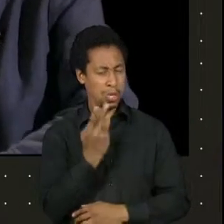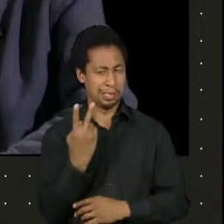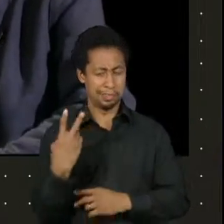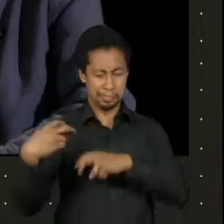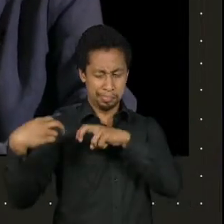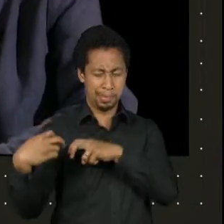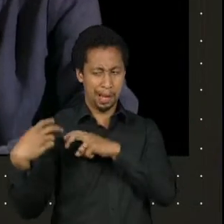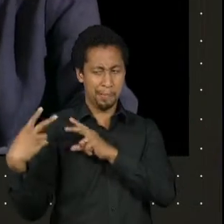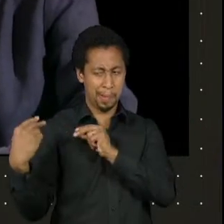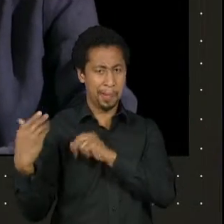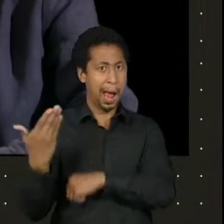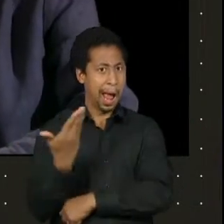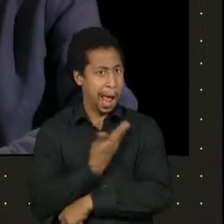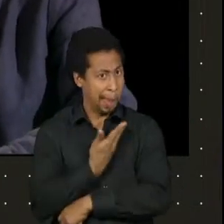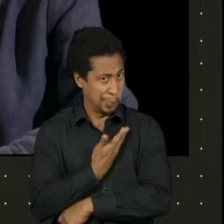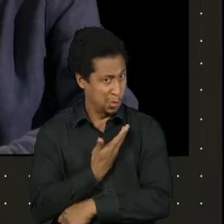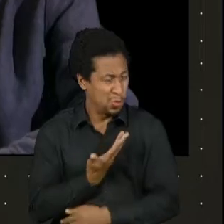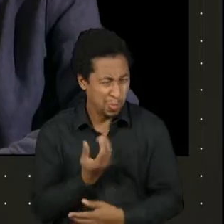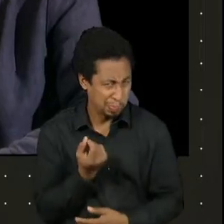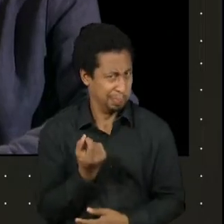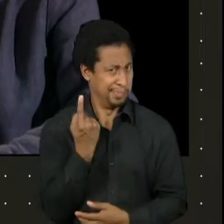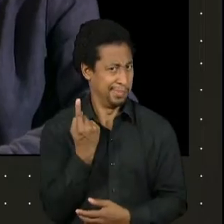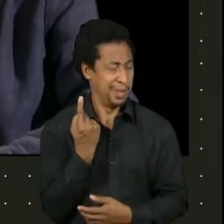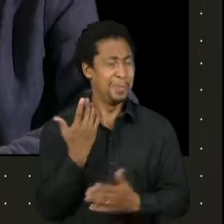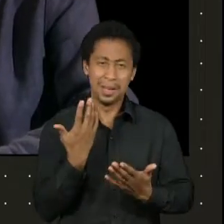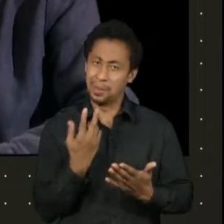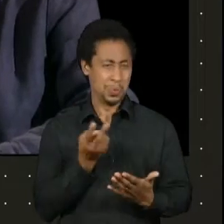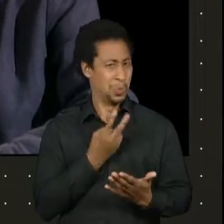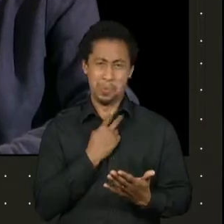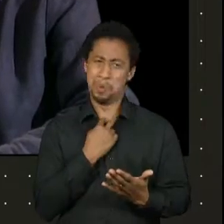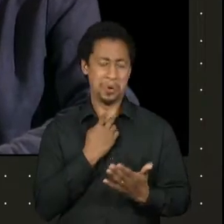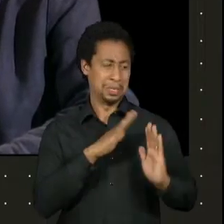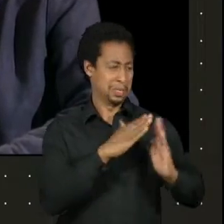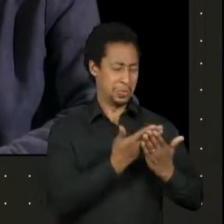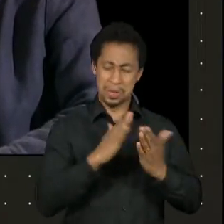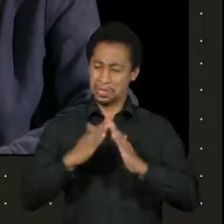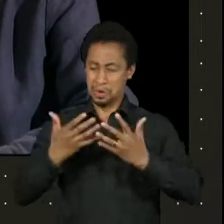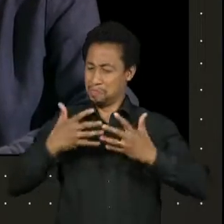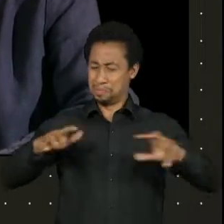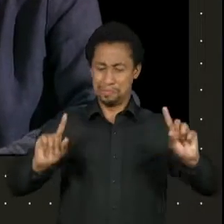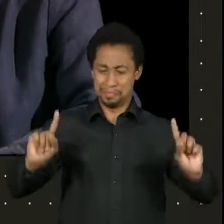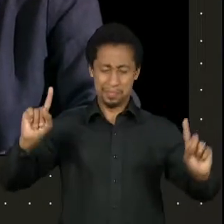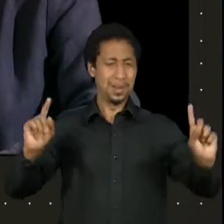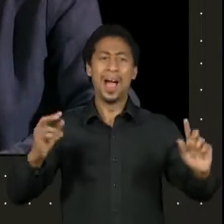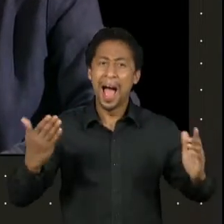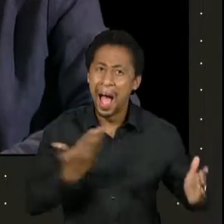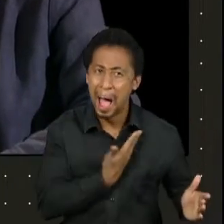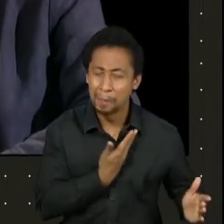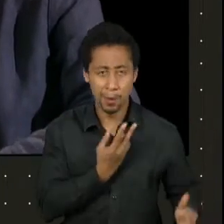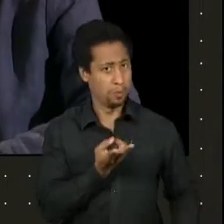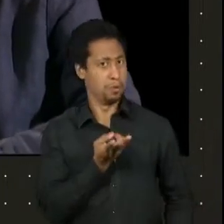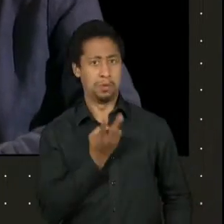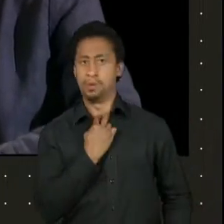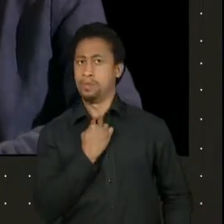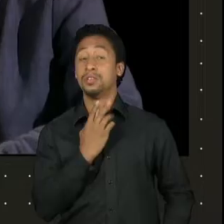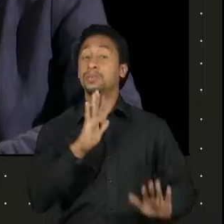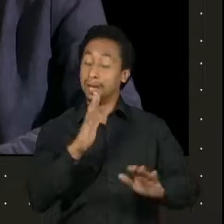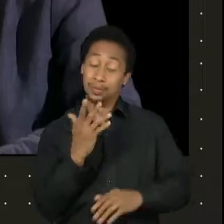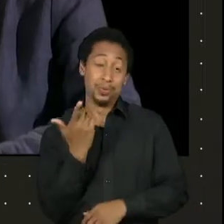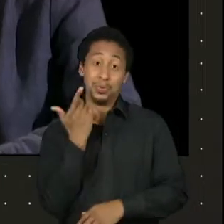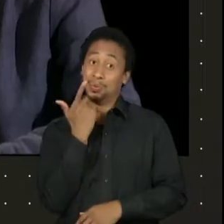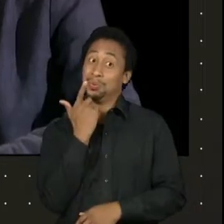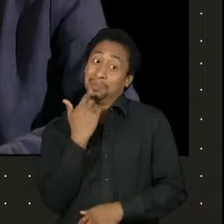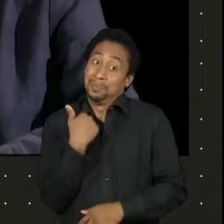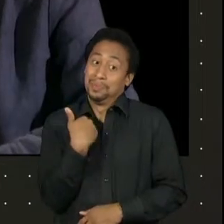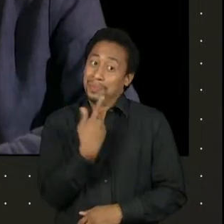não é? Mas a gente era. E a gente era amigo, a gente tinha afeto. Então, eu me lembro de entrar lá no prédio